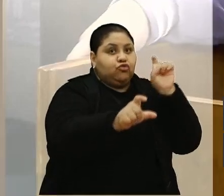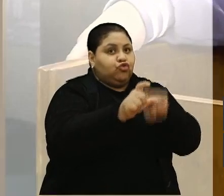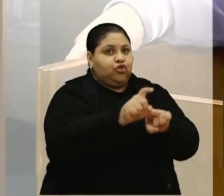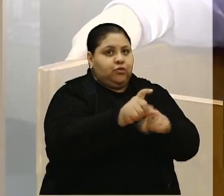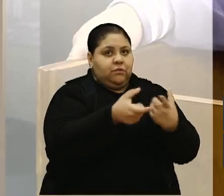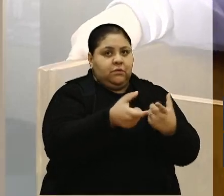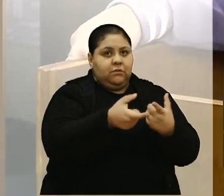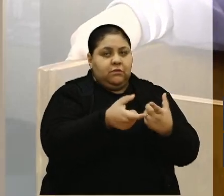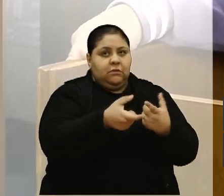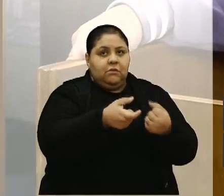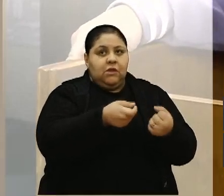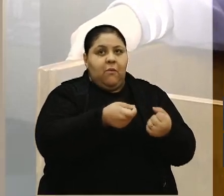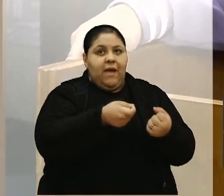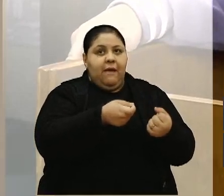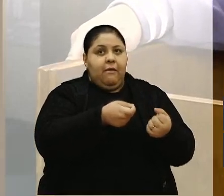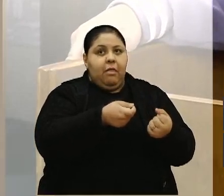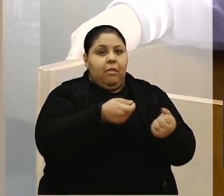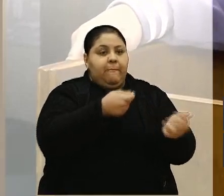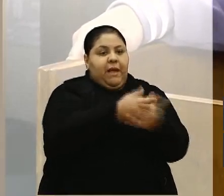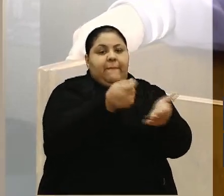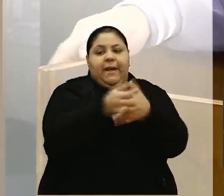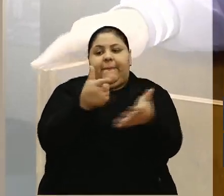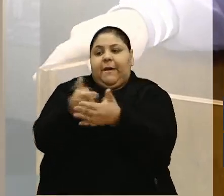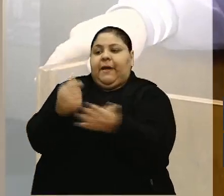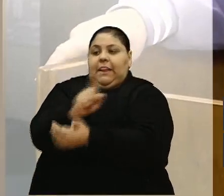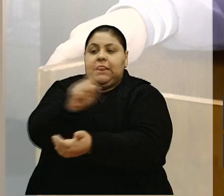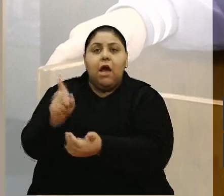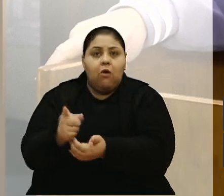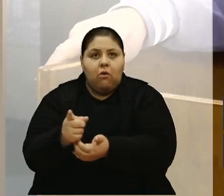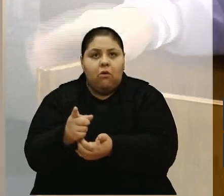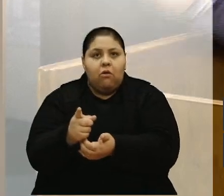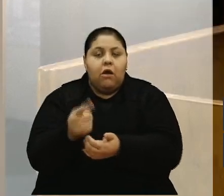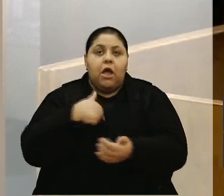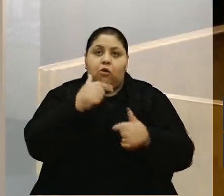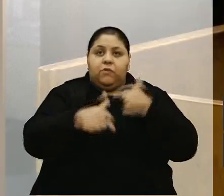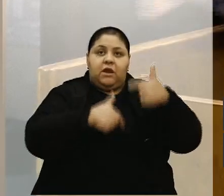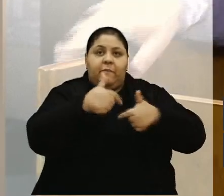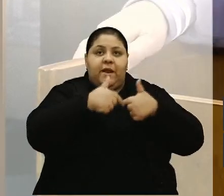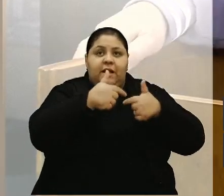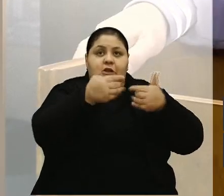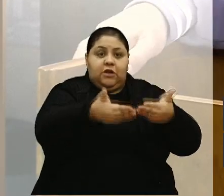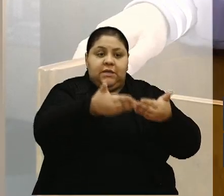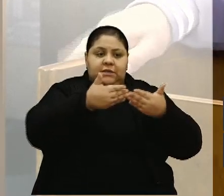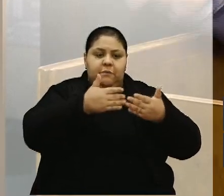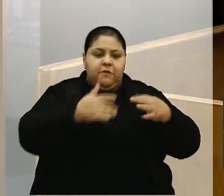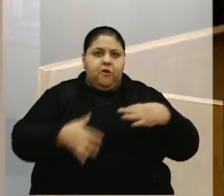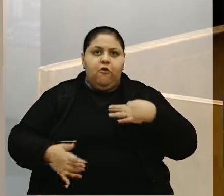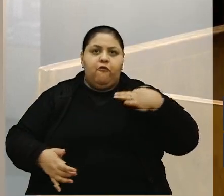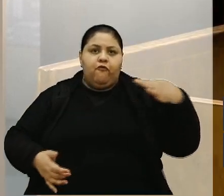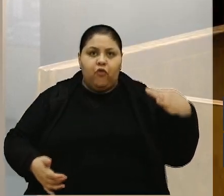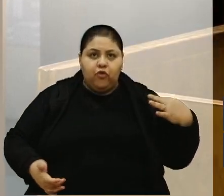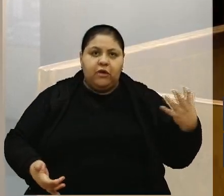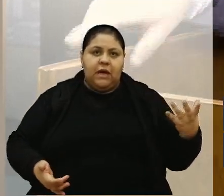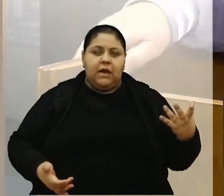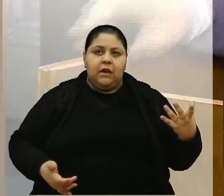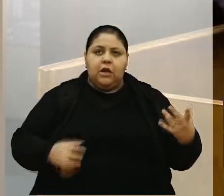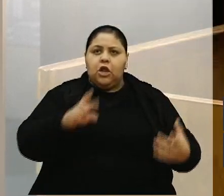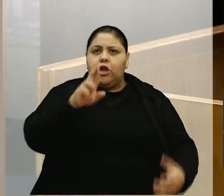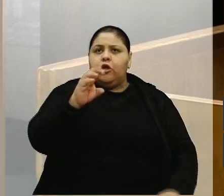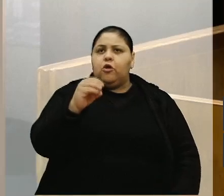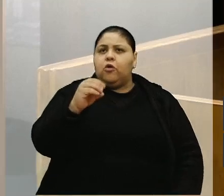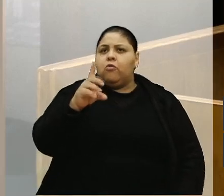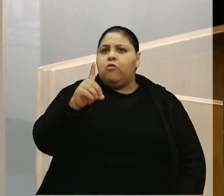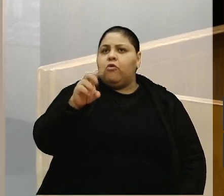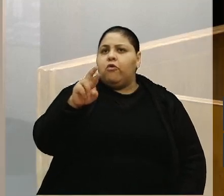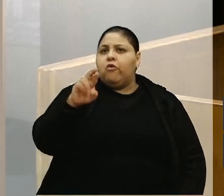contratando. E eu, enquanto estava lá, eu recebi voluntários, posso dizer um, Rodrigo Guiotto, que é uma pessoa humilde, ele